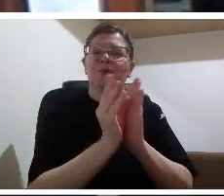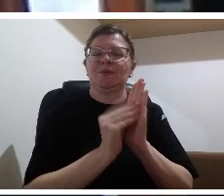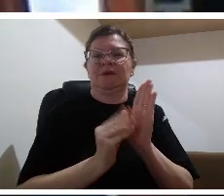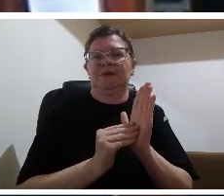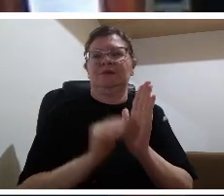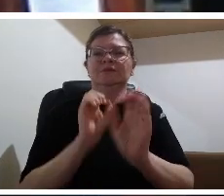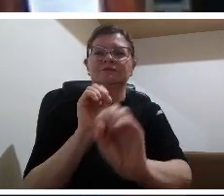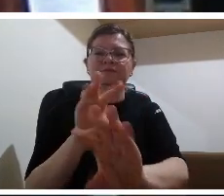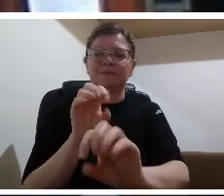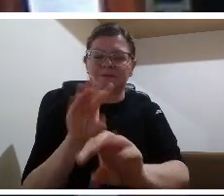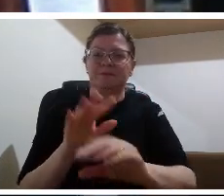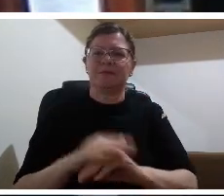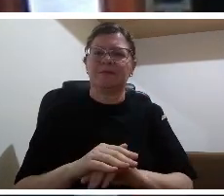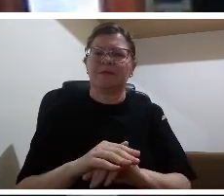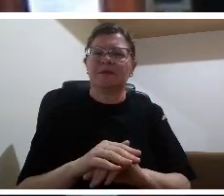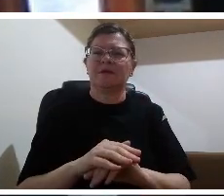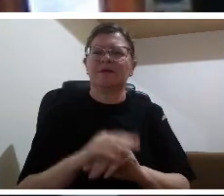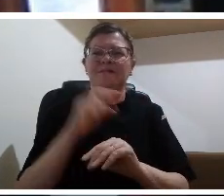considerá-los